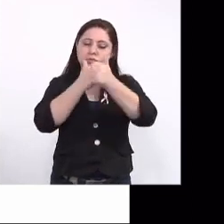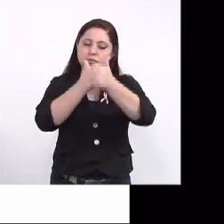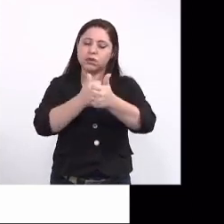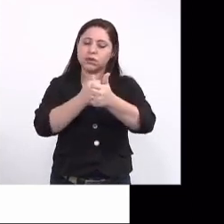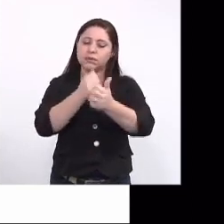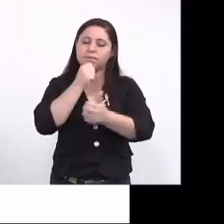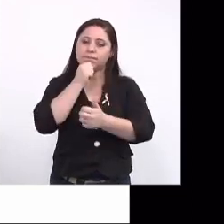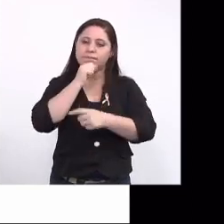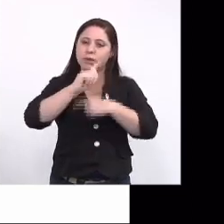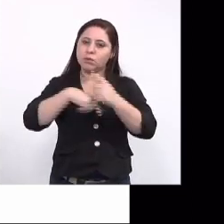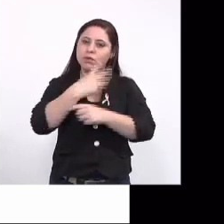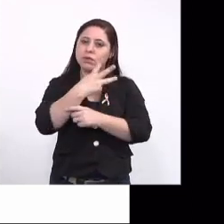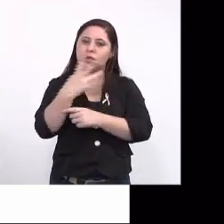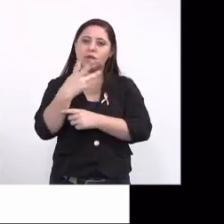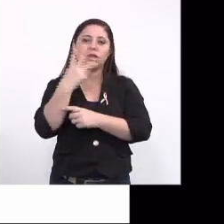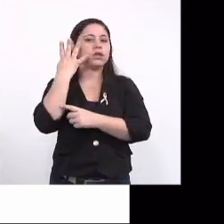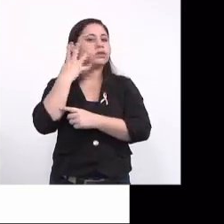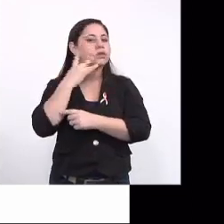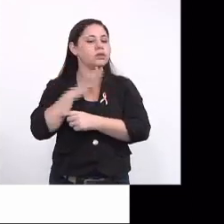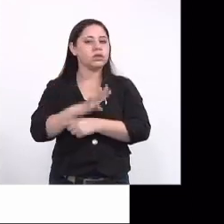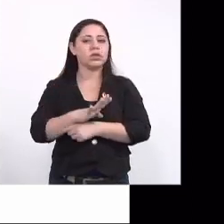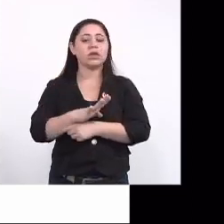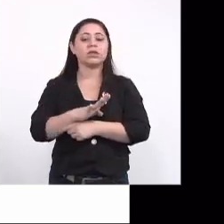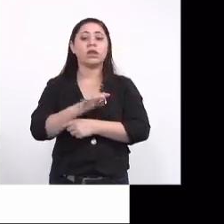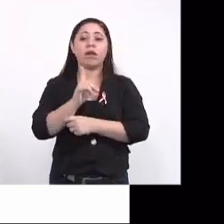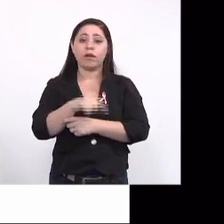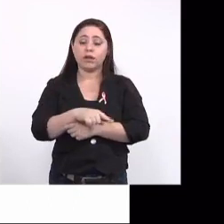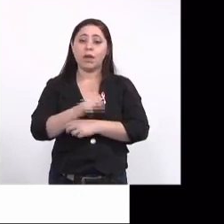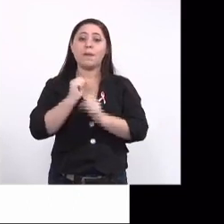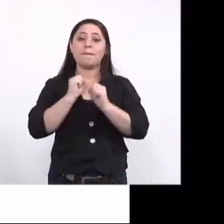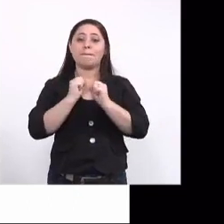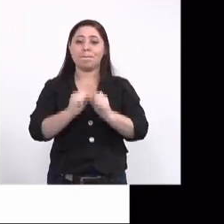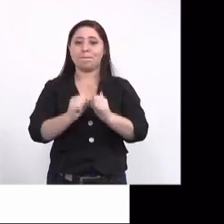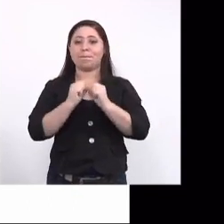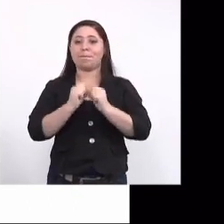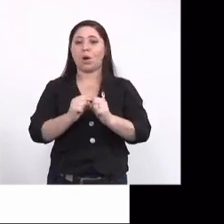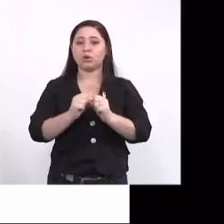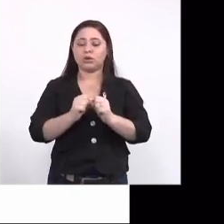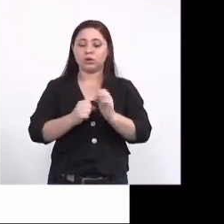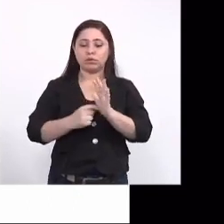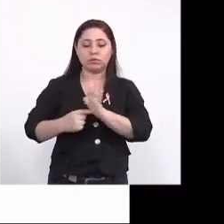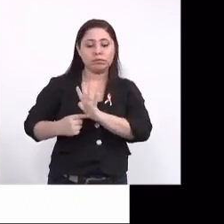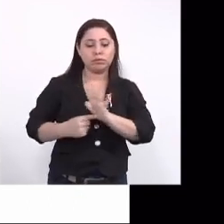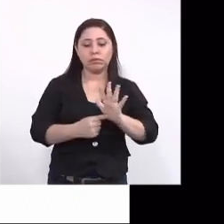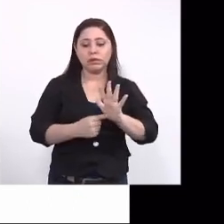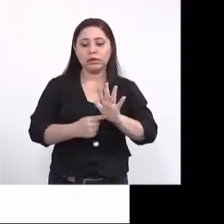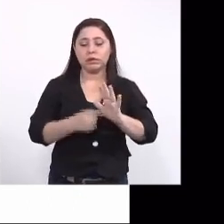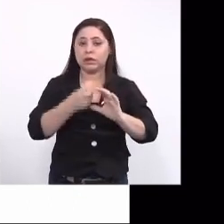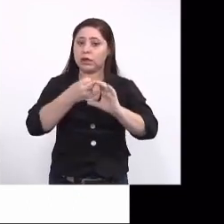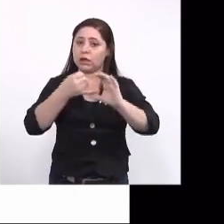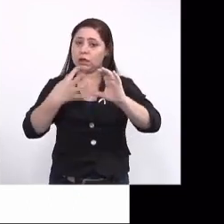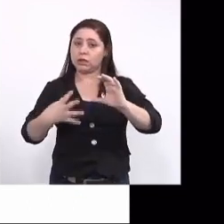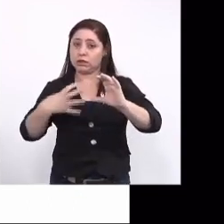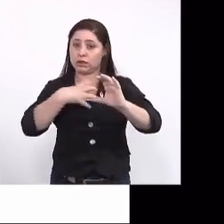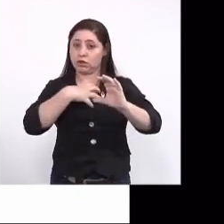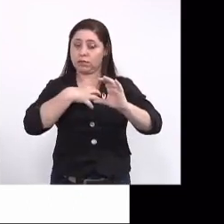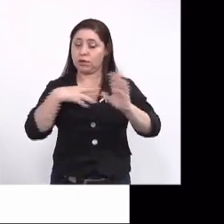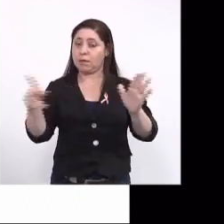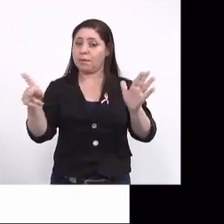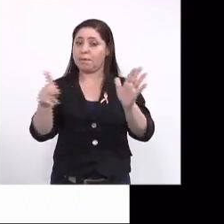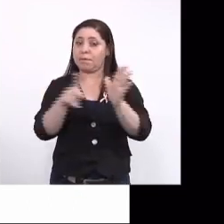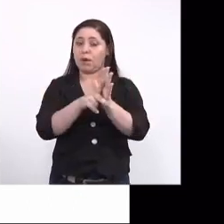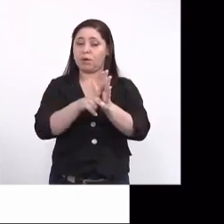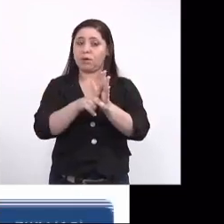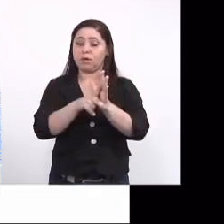continuou com 33 crianças, que eram crianças que tinham evidências clínicas, que tinham sintomas de serem casos